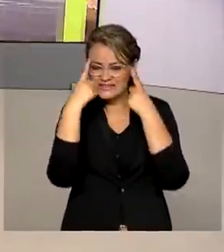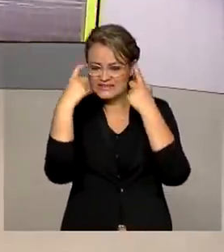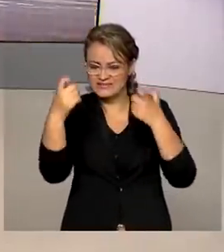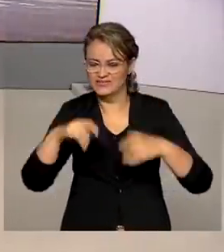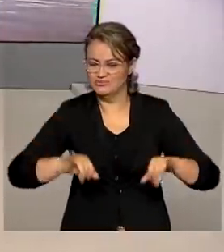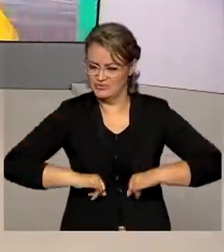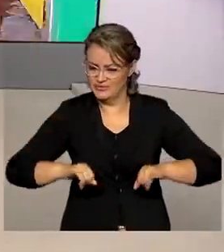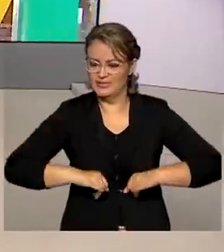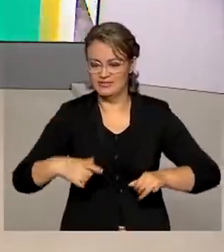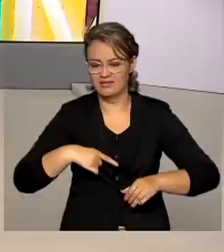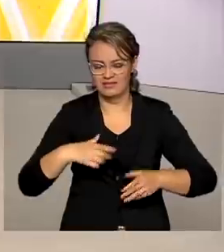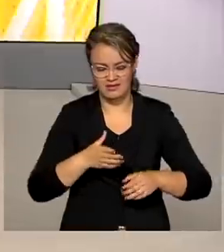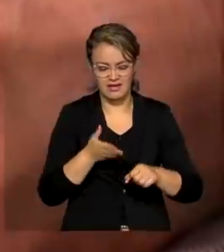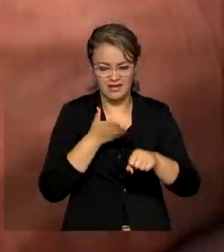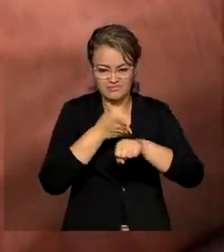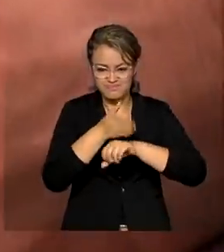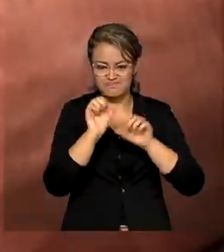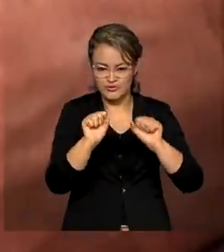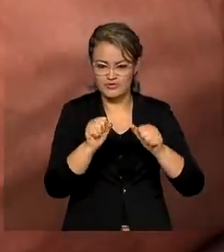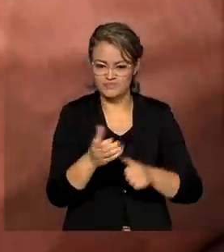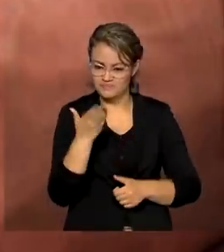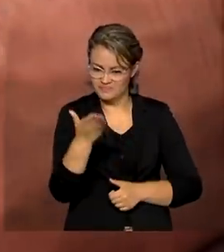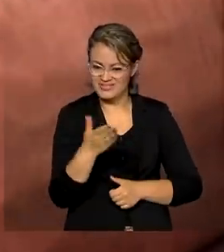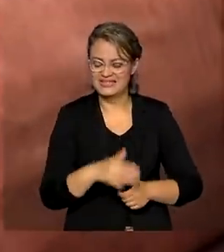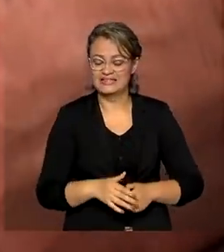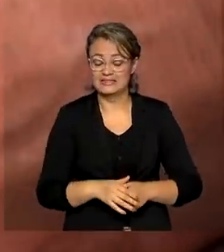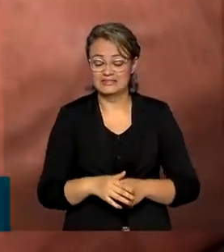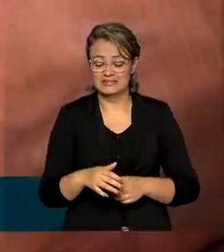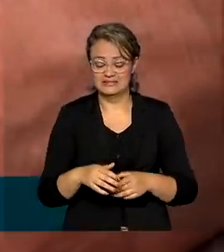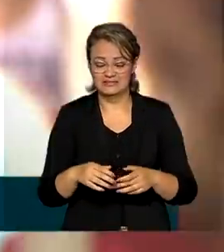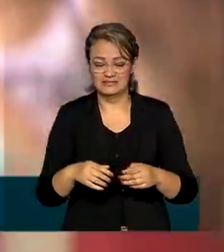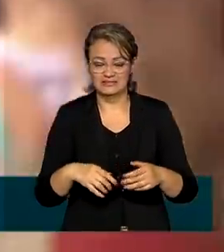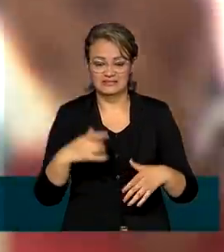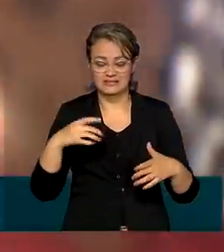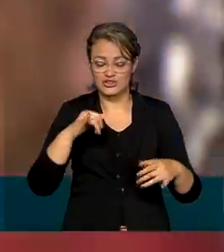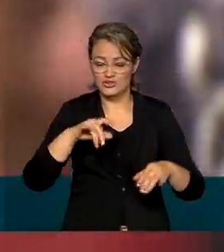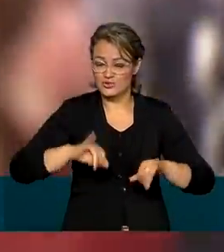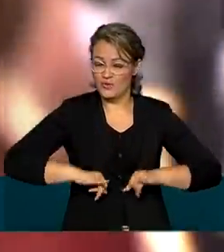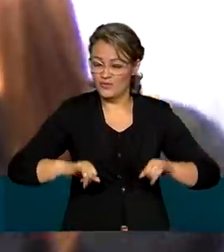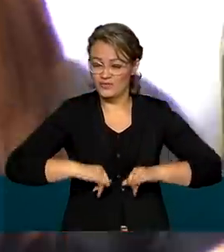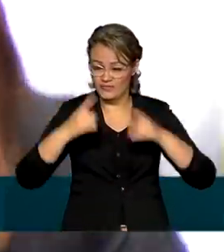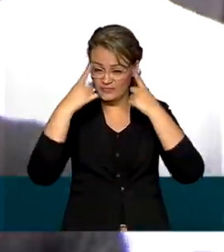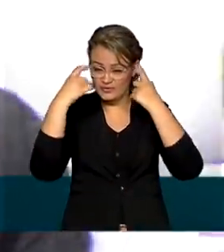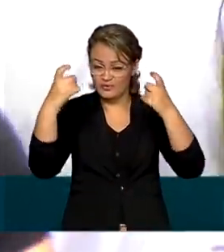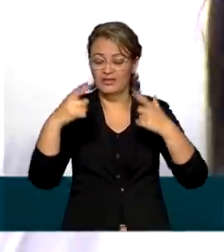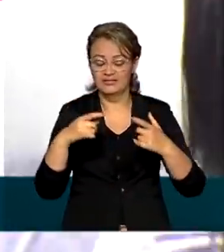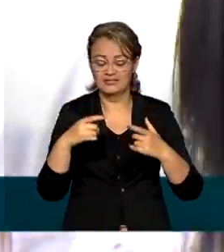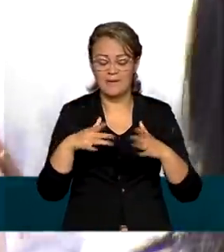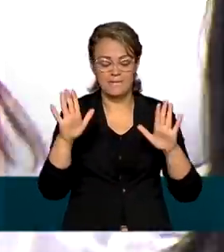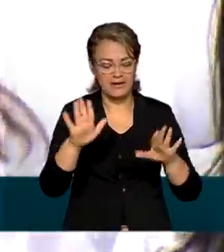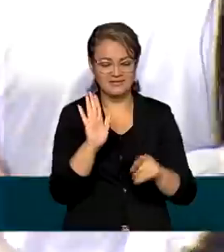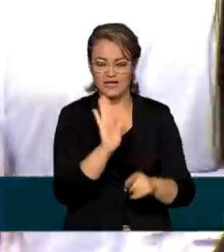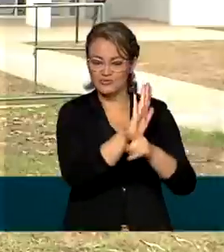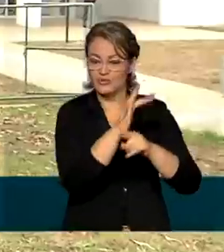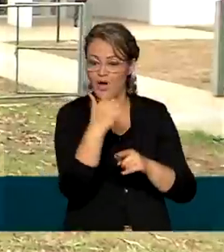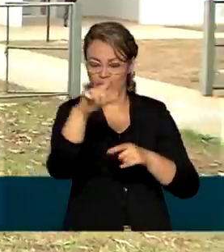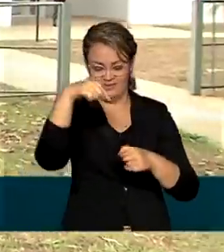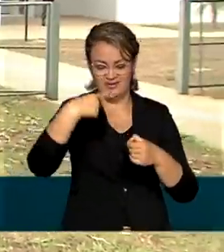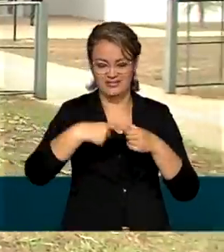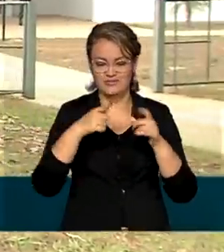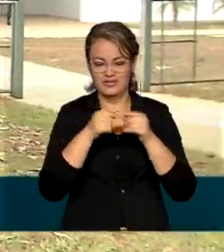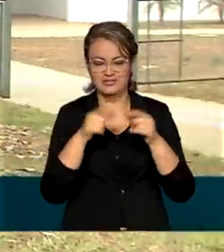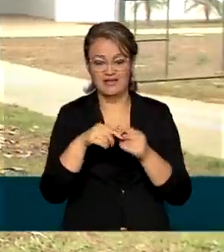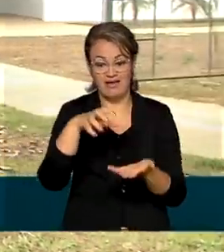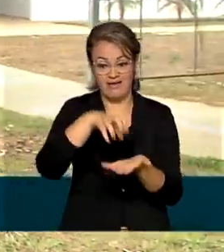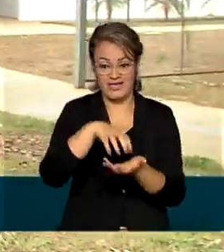de violência. A luta contra a violência sofrida por mulheres ganha mais um aliado no Distrito Federal. O